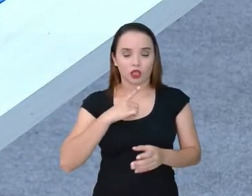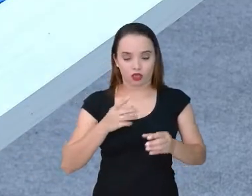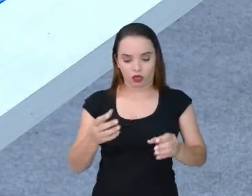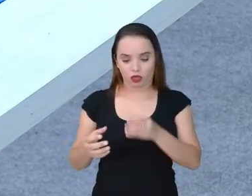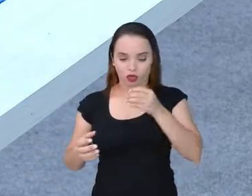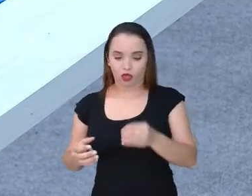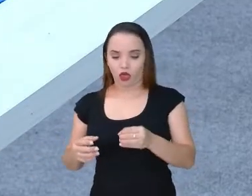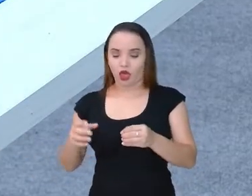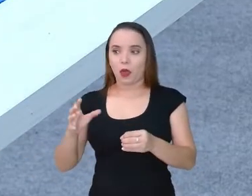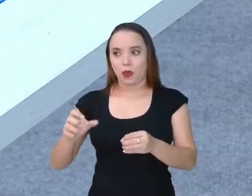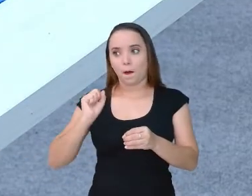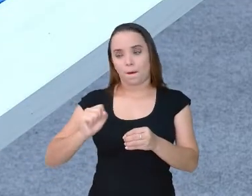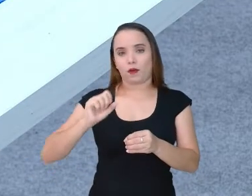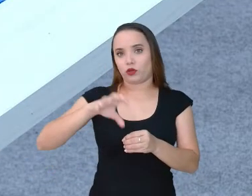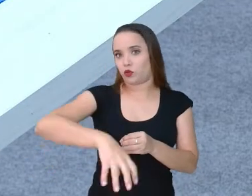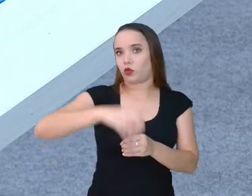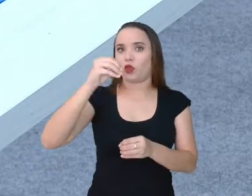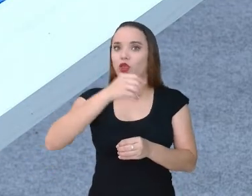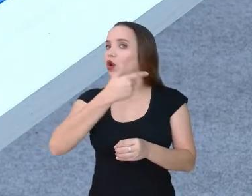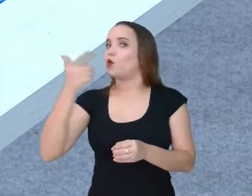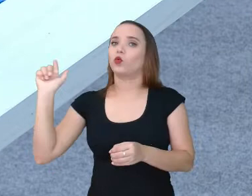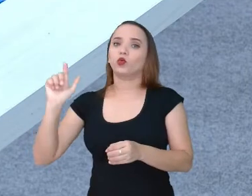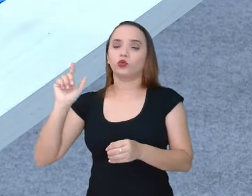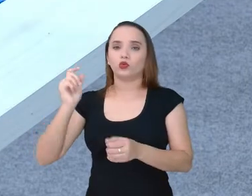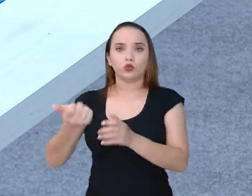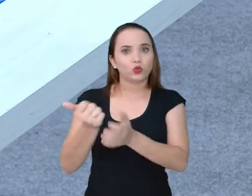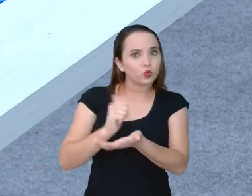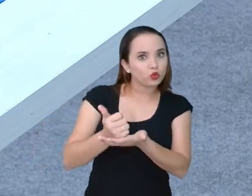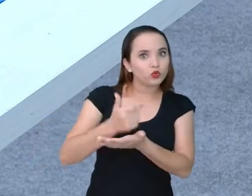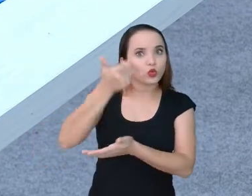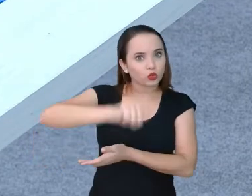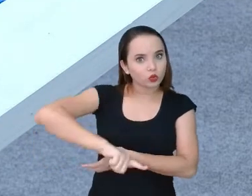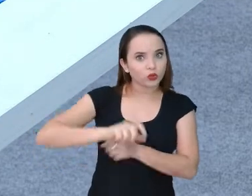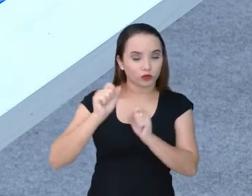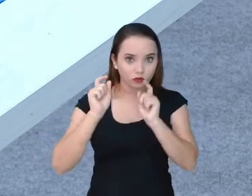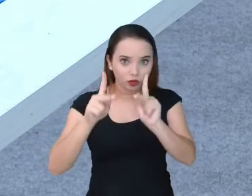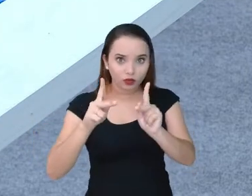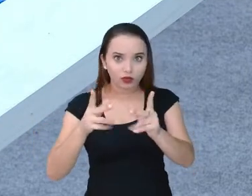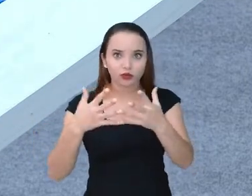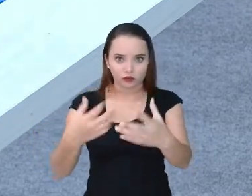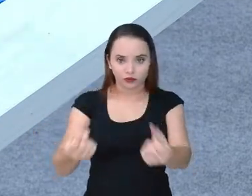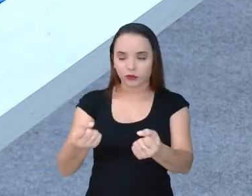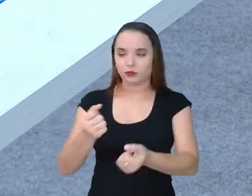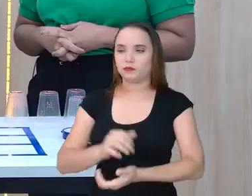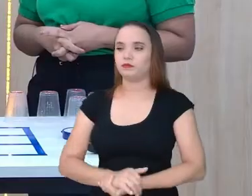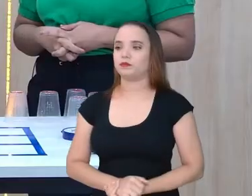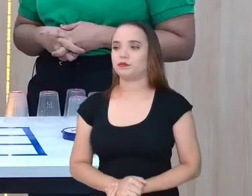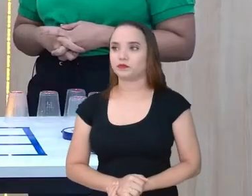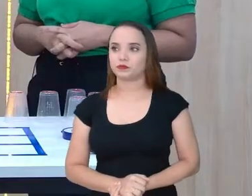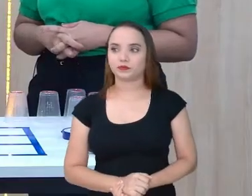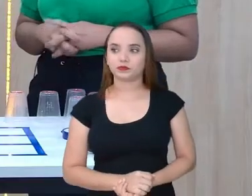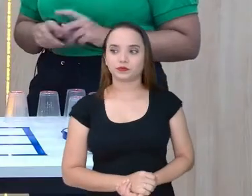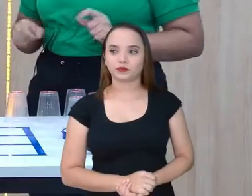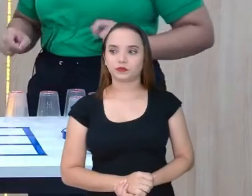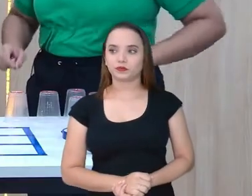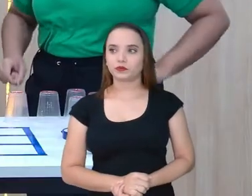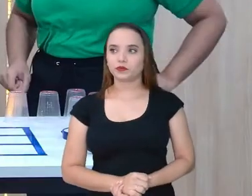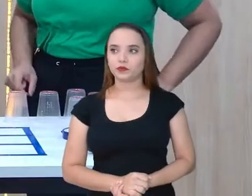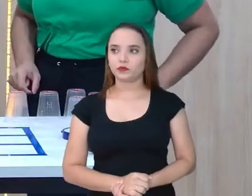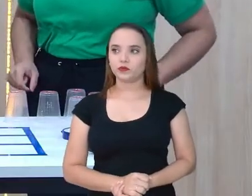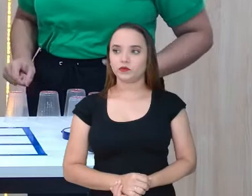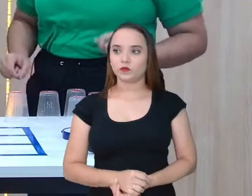Então eu escolho um pra tirar e jogar novamente. Beleza? Vamos simbora. Bora, Vivi? Bora.